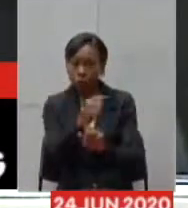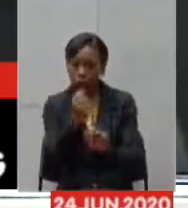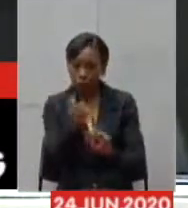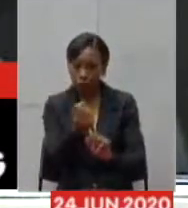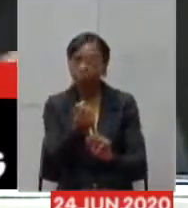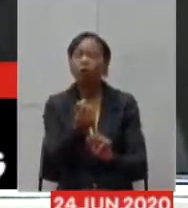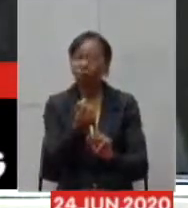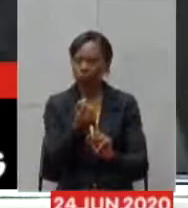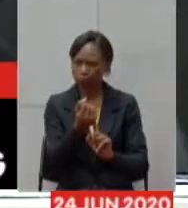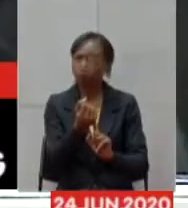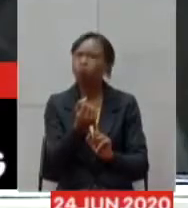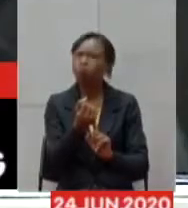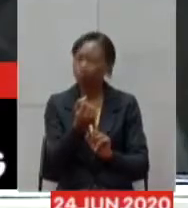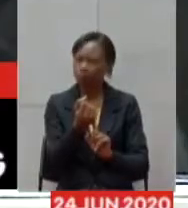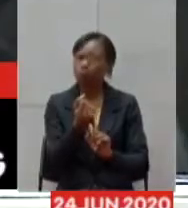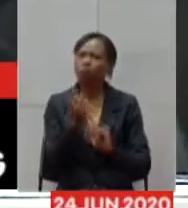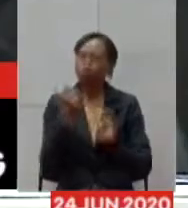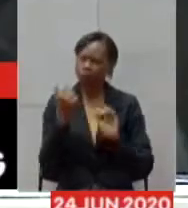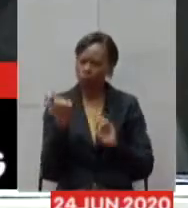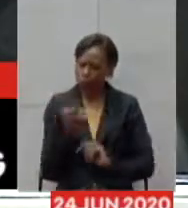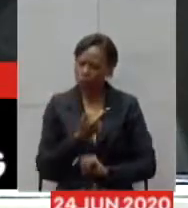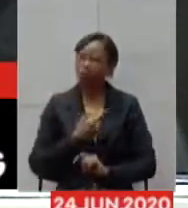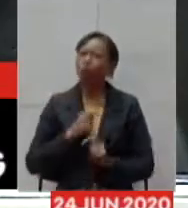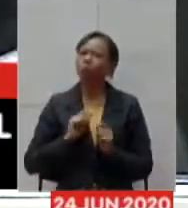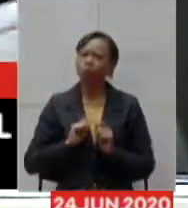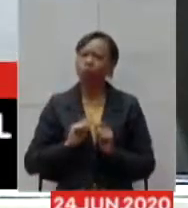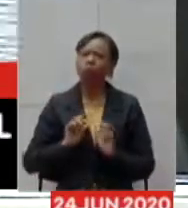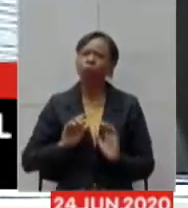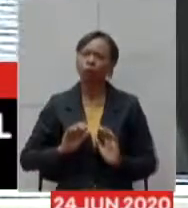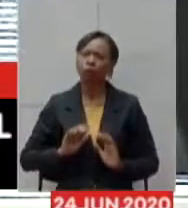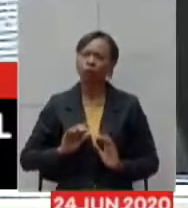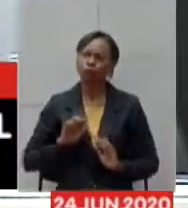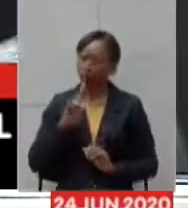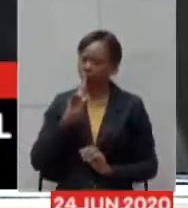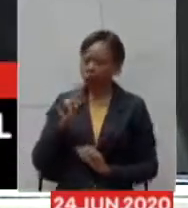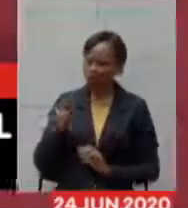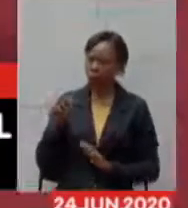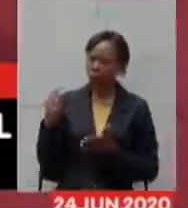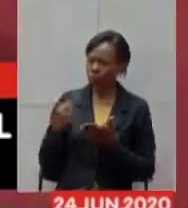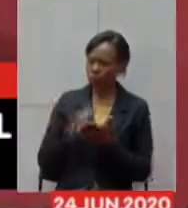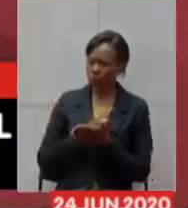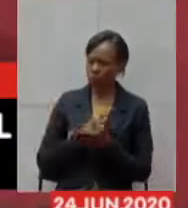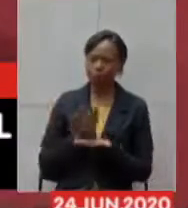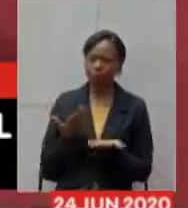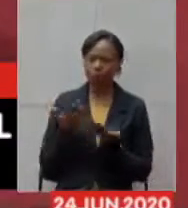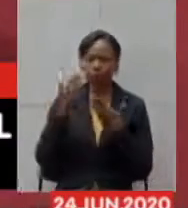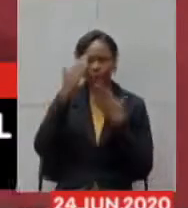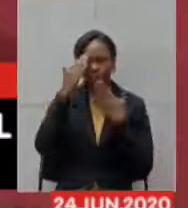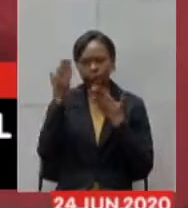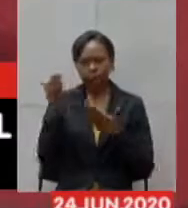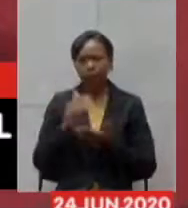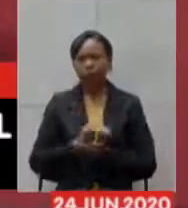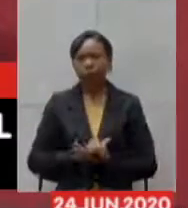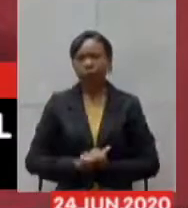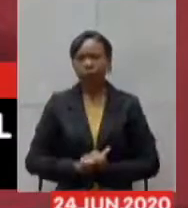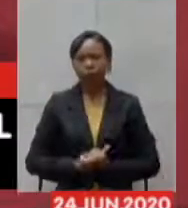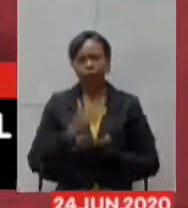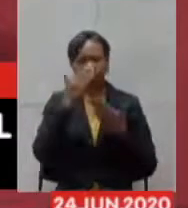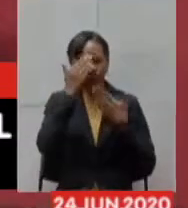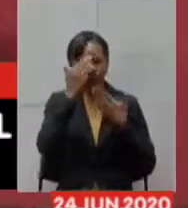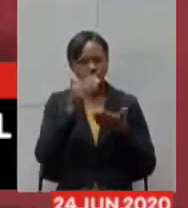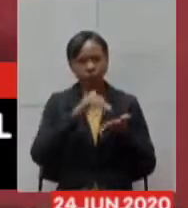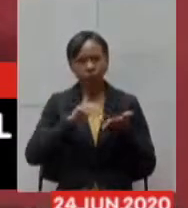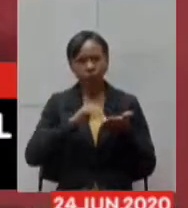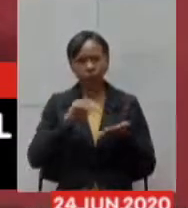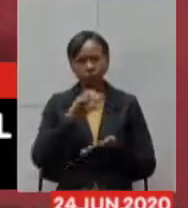não se eu respondi o que o senhor me perguntou obrigado obrigado secretário Otto